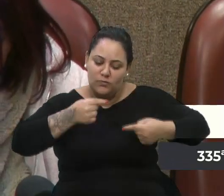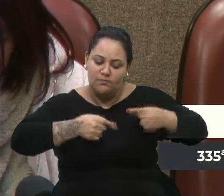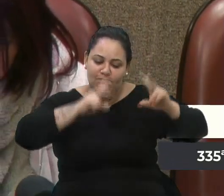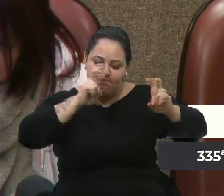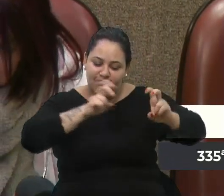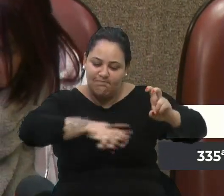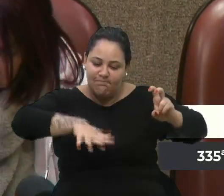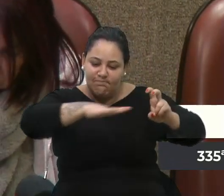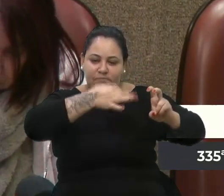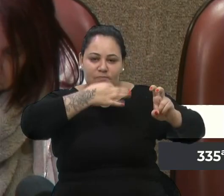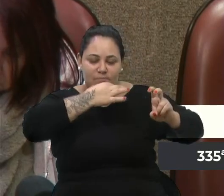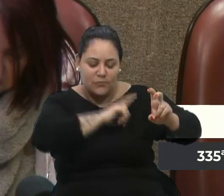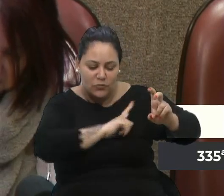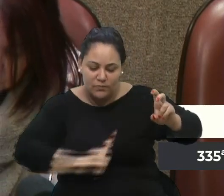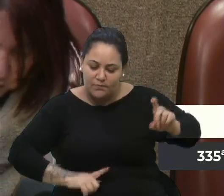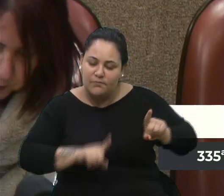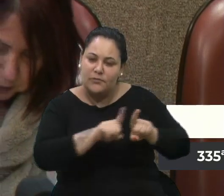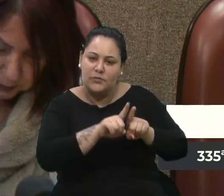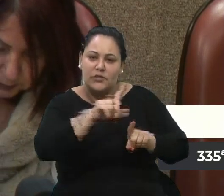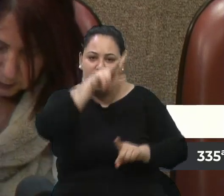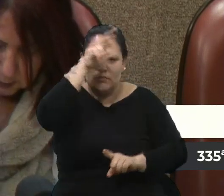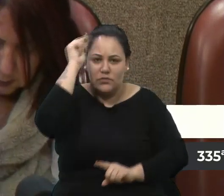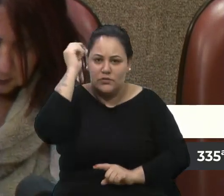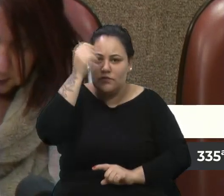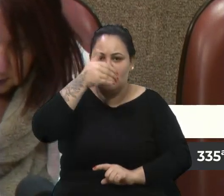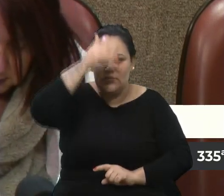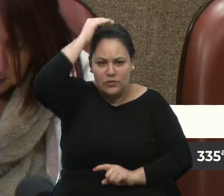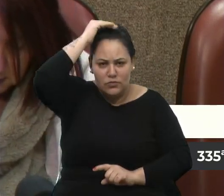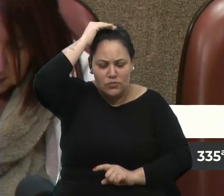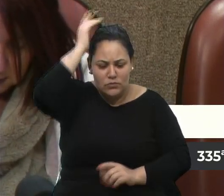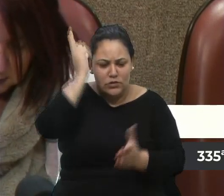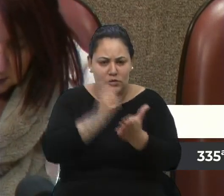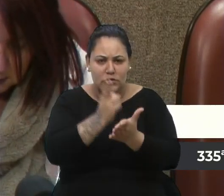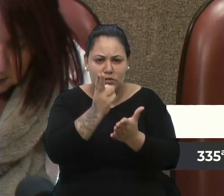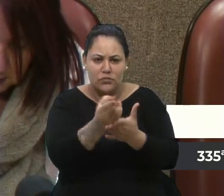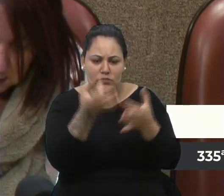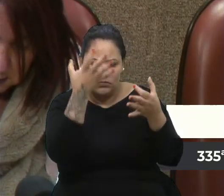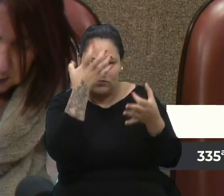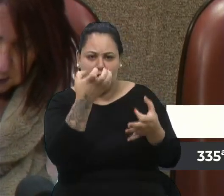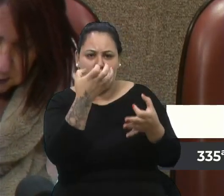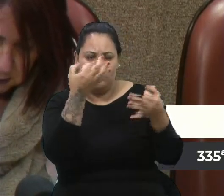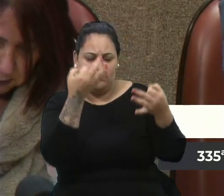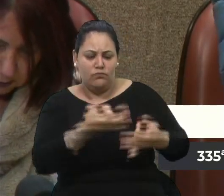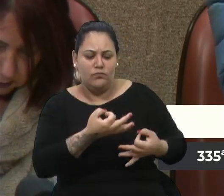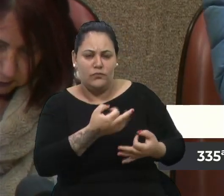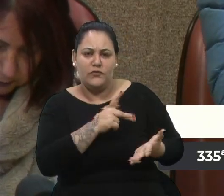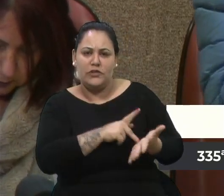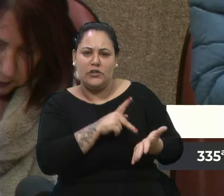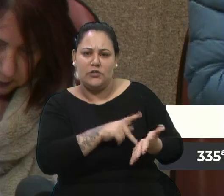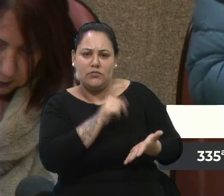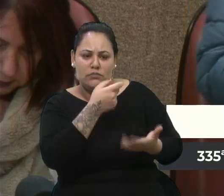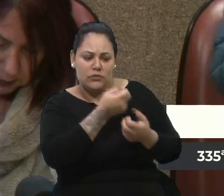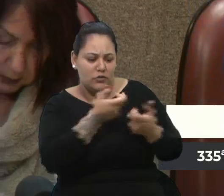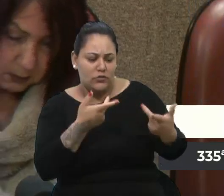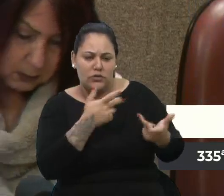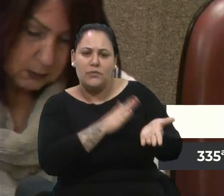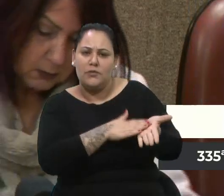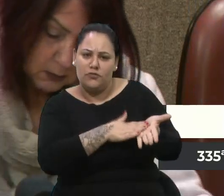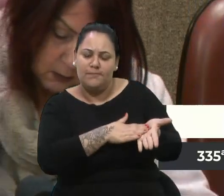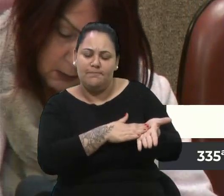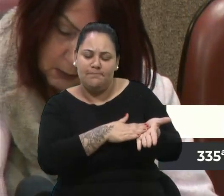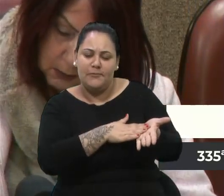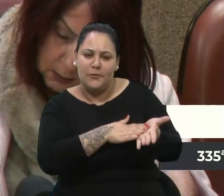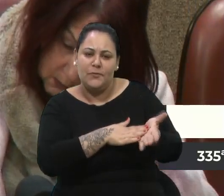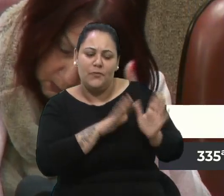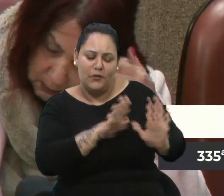Sul e sobre o governo, o Prefeito Alceu sempre foi muito franco e muito direto naquilo que ele pensava e naquilo que ele exigia. Então fica aqui o meu